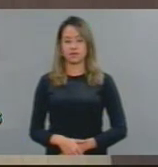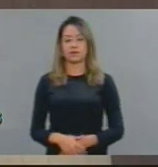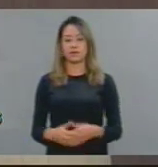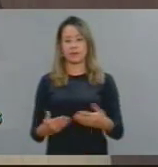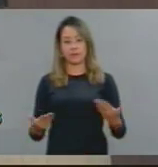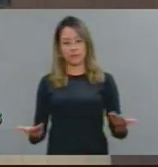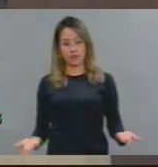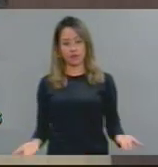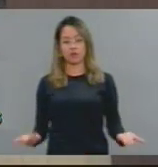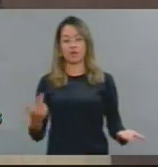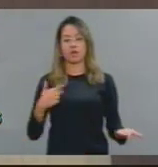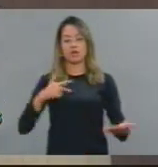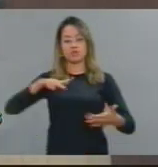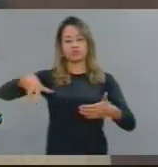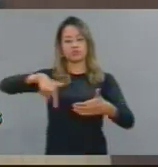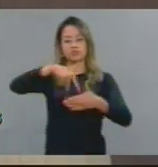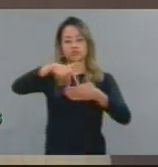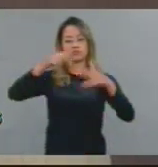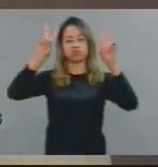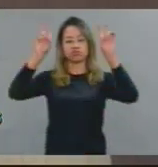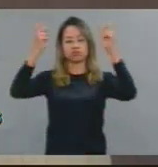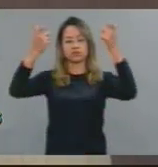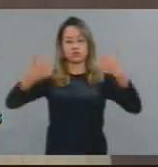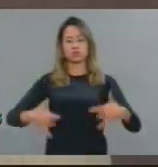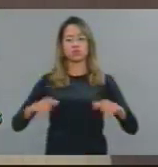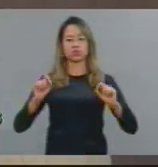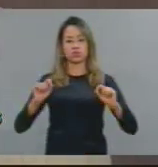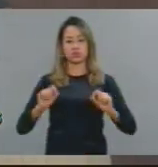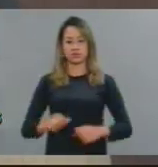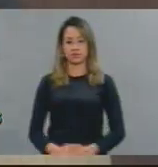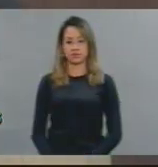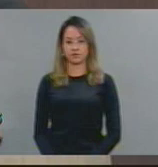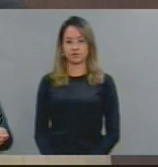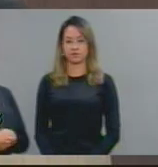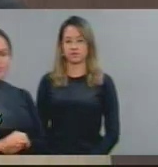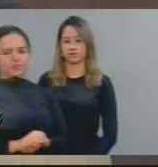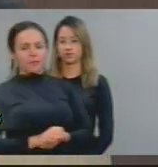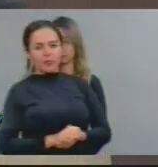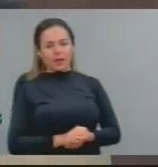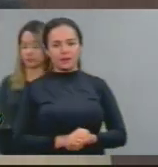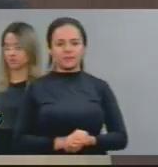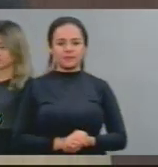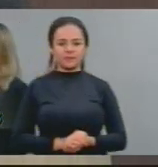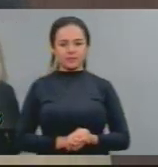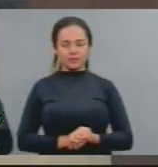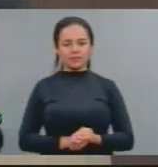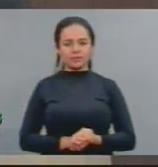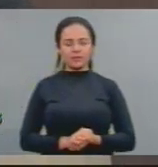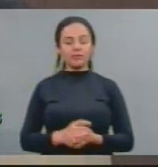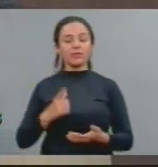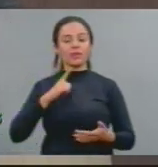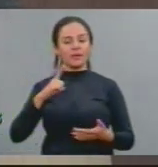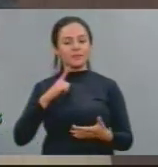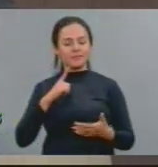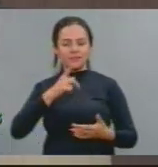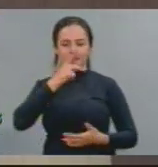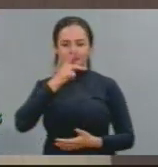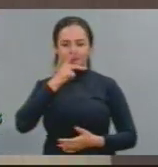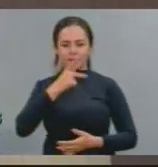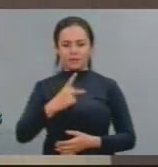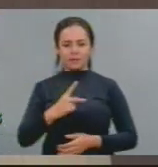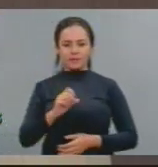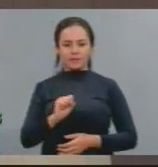-lhe o motivo do meu pronunciamento, nós da frente esquerda, que temos no nosso mandato, a frente formada pelo